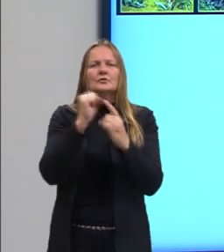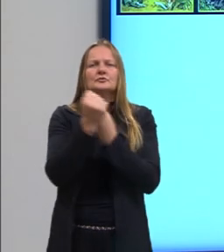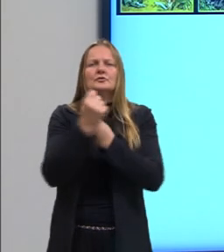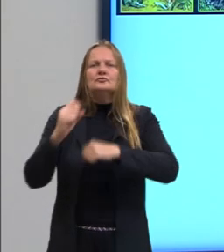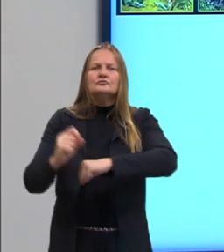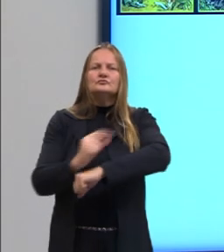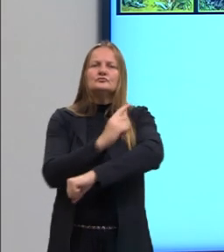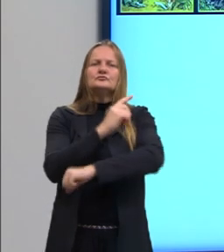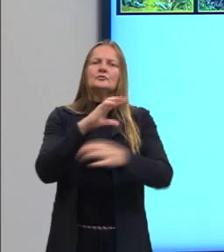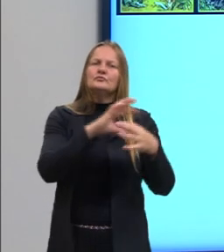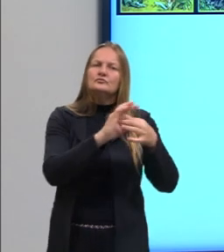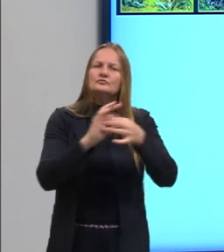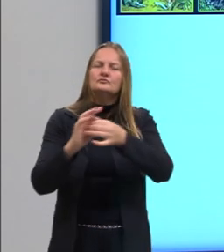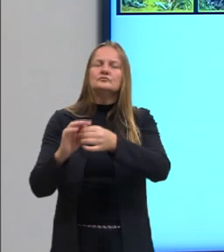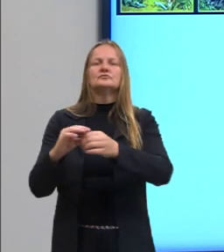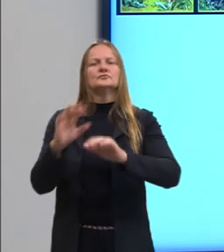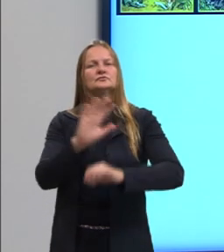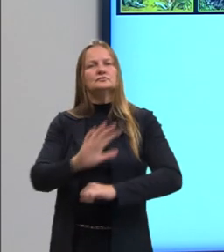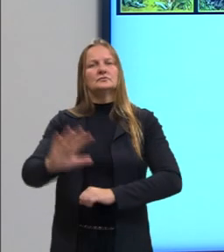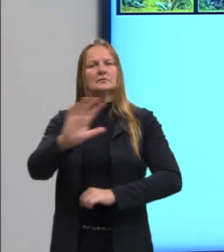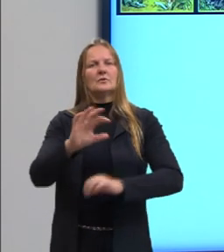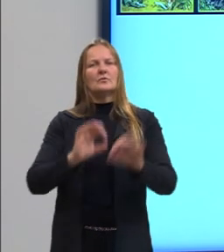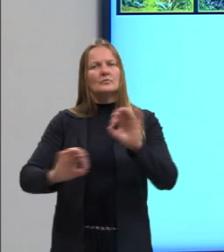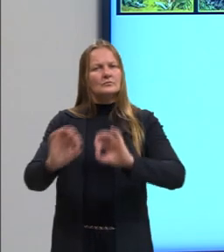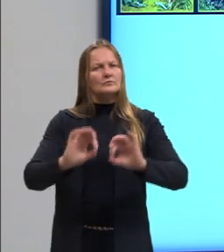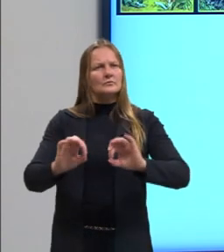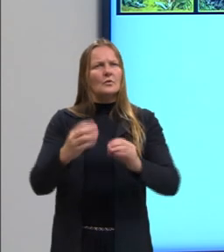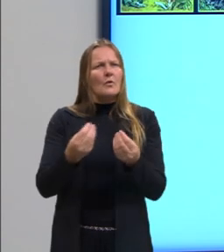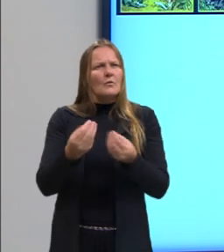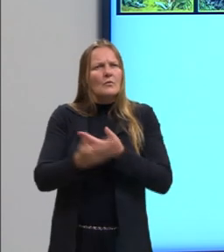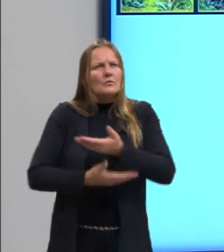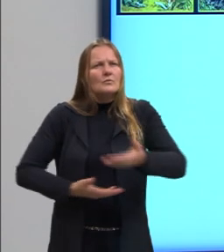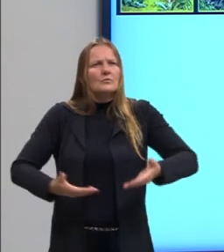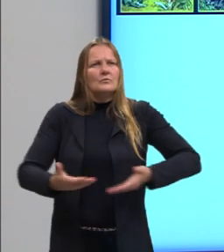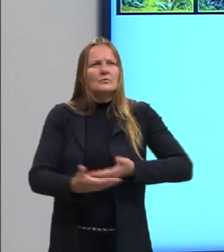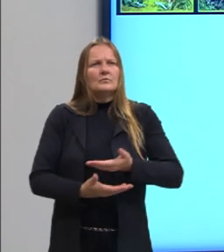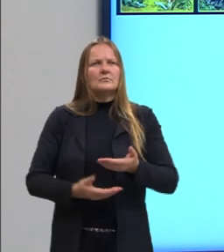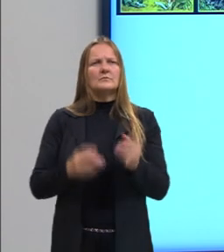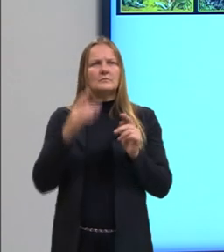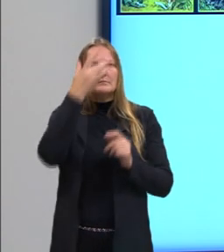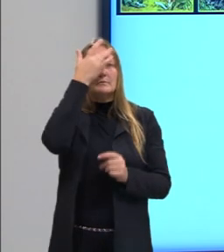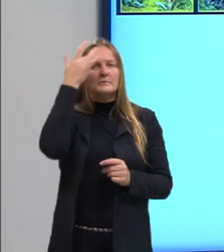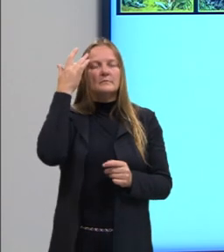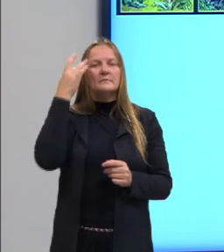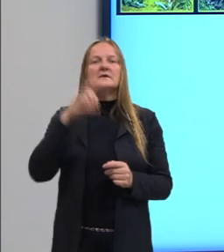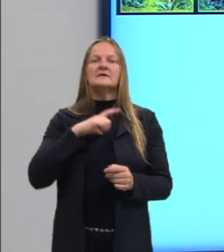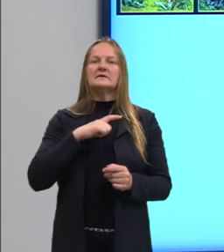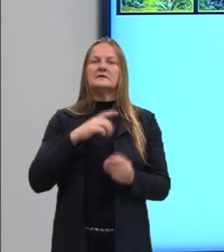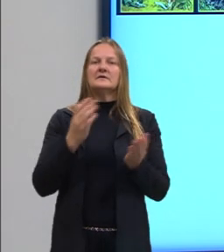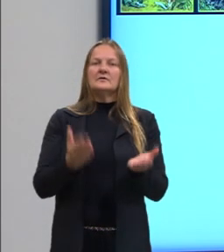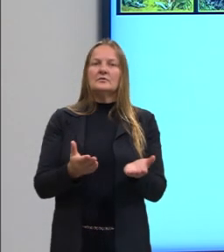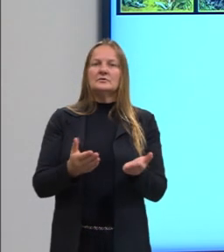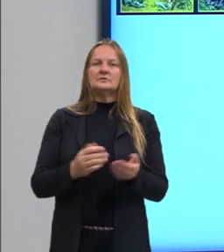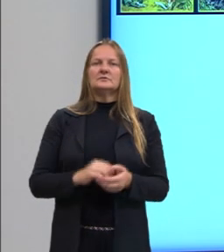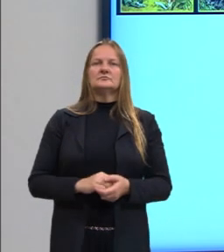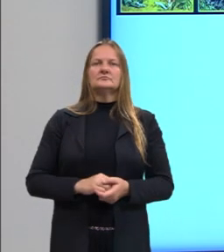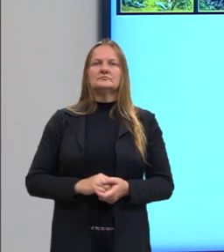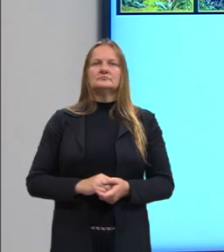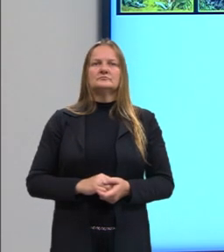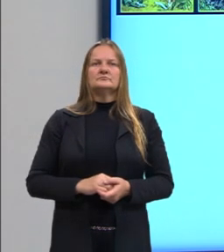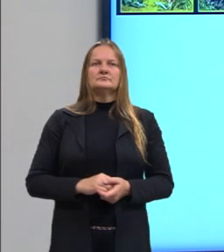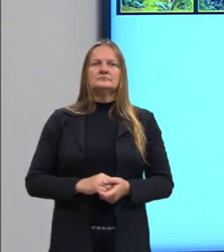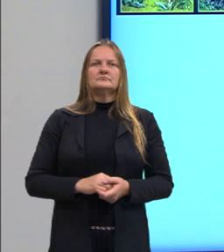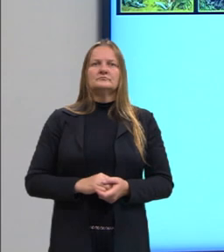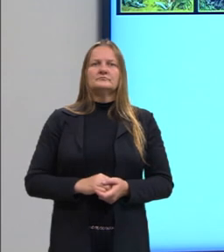contexto geral de organização e de como se estabelece a troca entre as pessoas, hoje nós temos, então, aqui para ilustrar